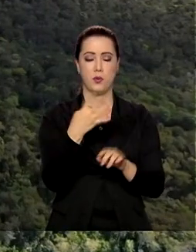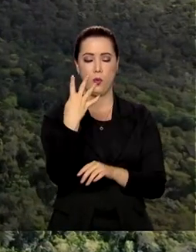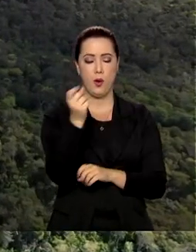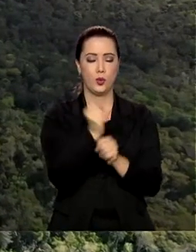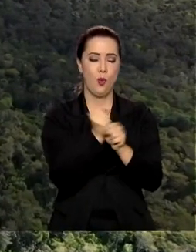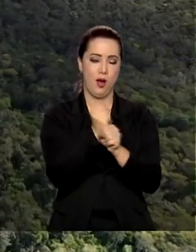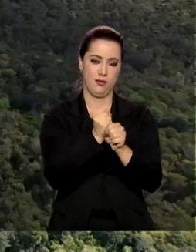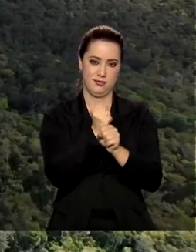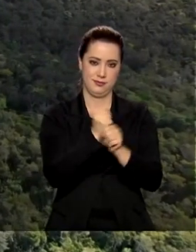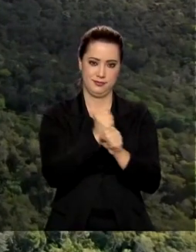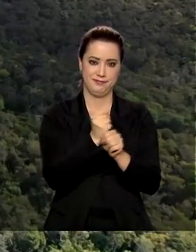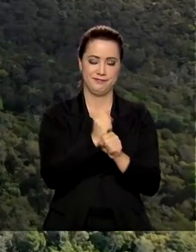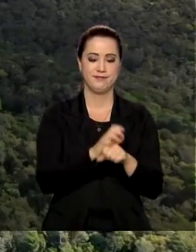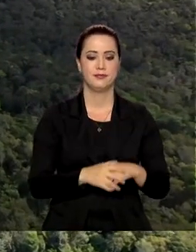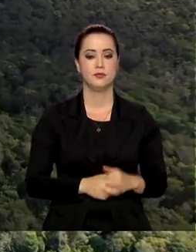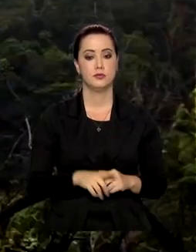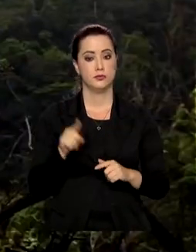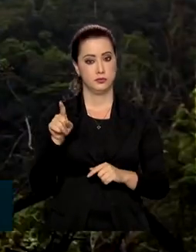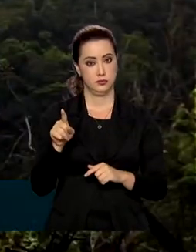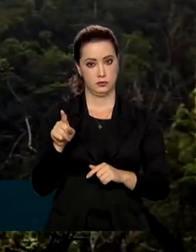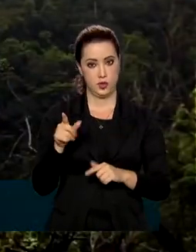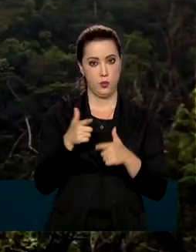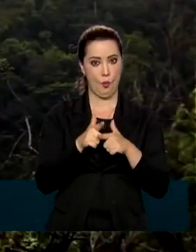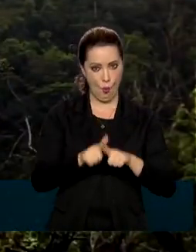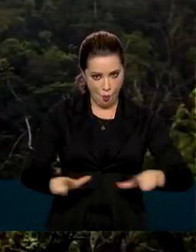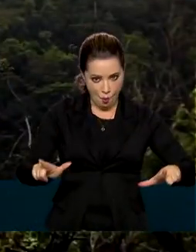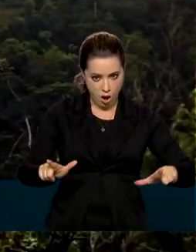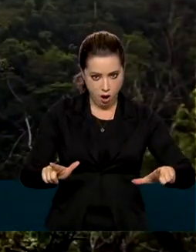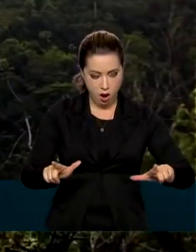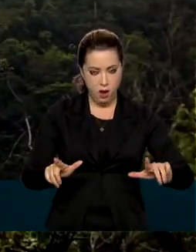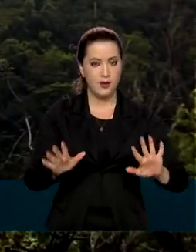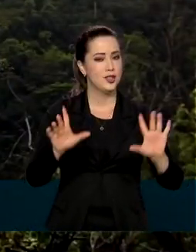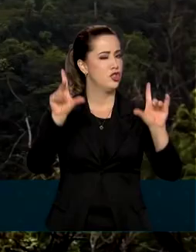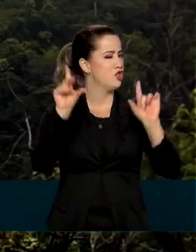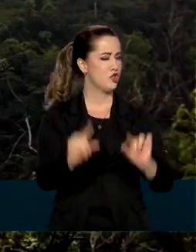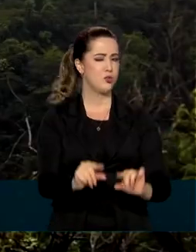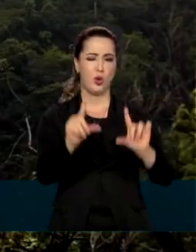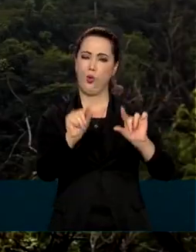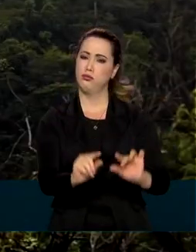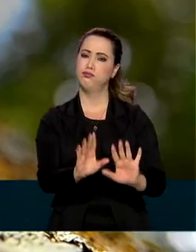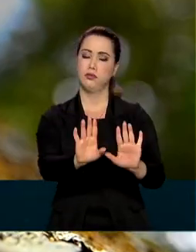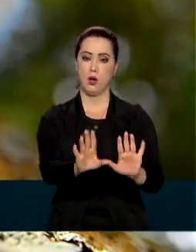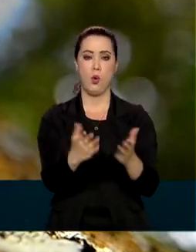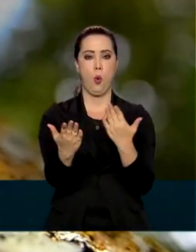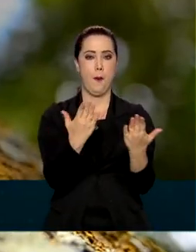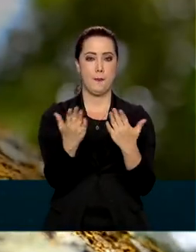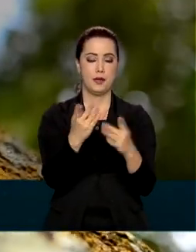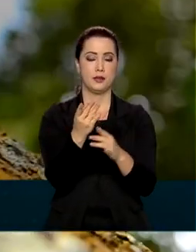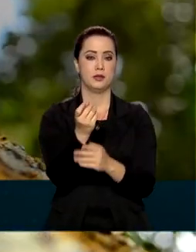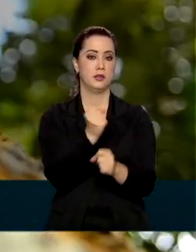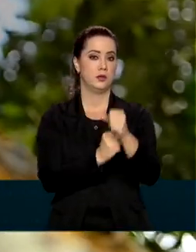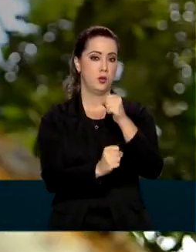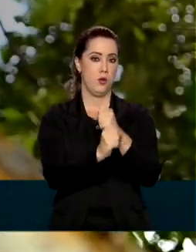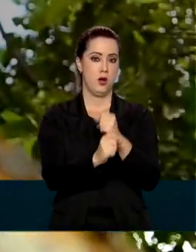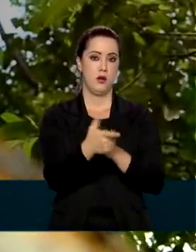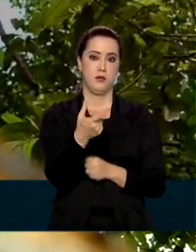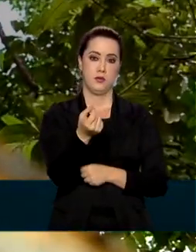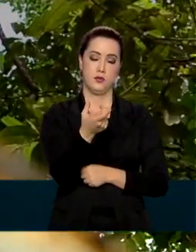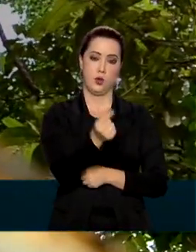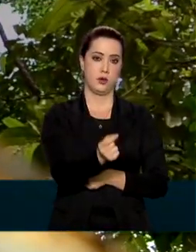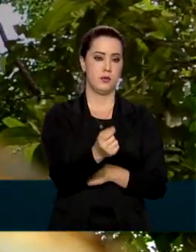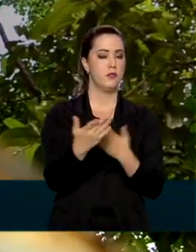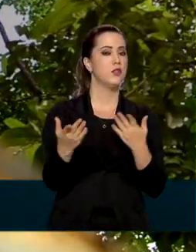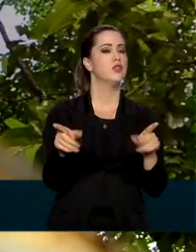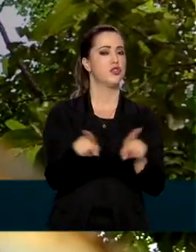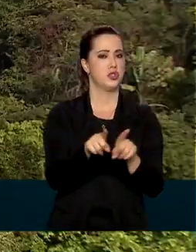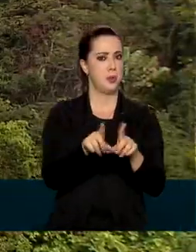O desmatamento da Amazônia em janeiro teve queda de 70% em relação ao mesmo mês de 2020 e foi o menor